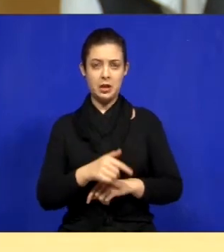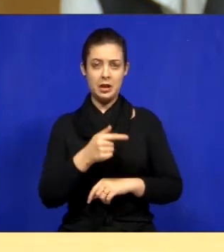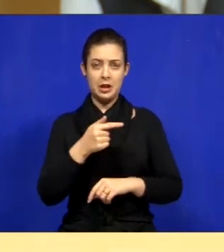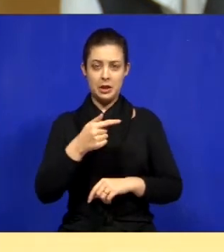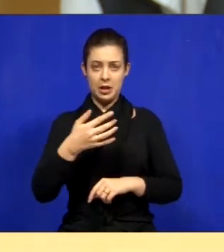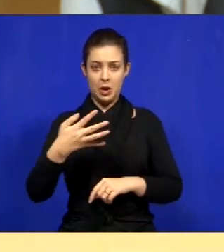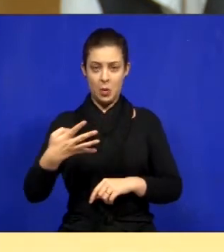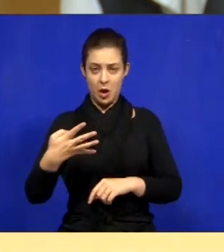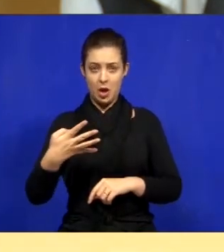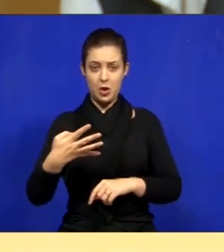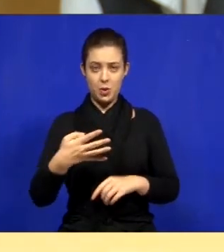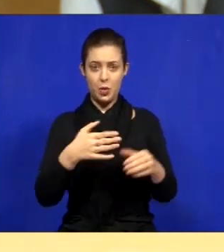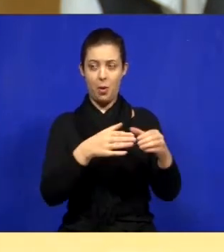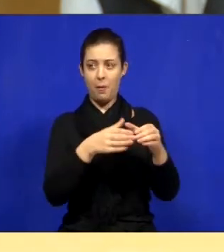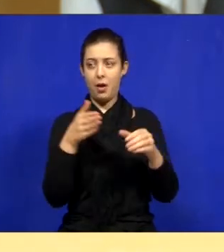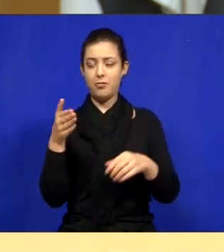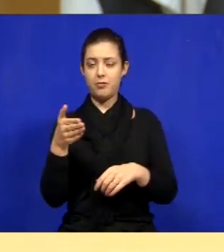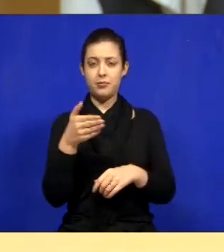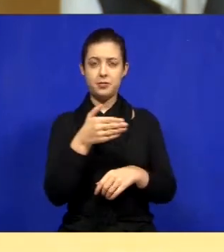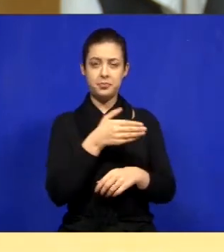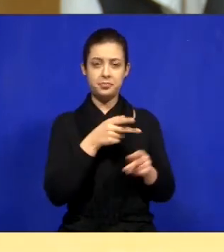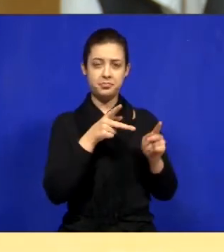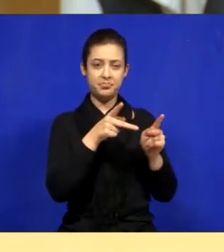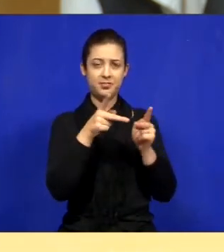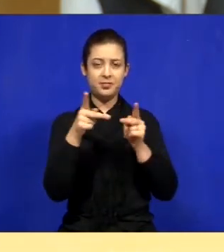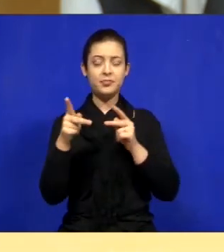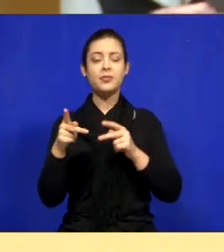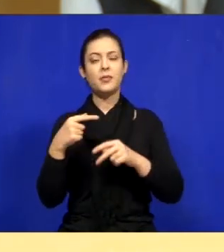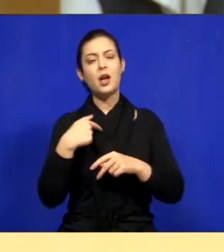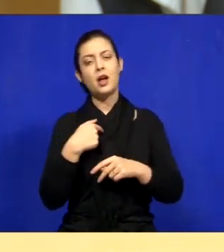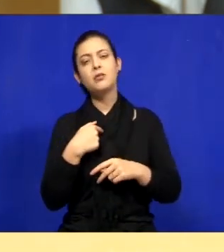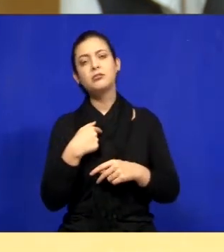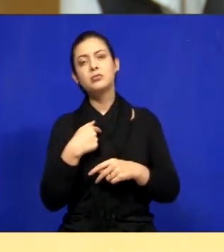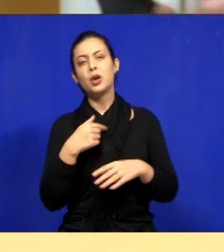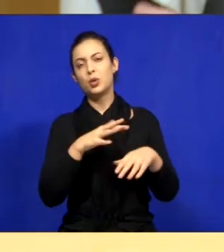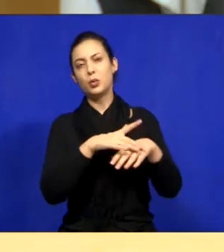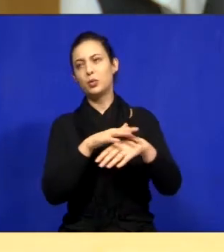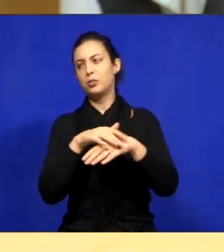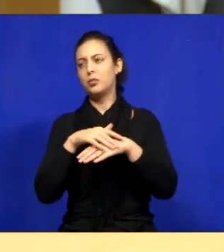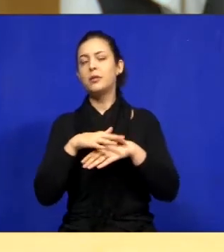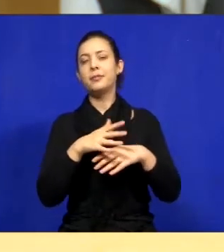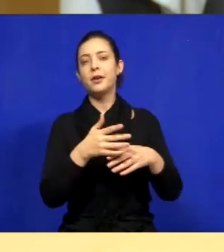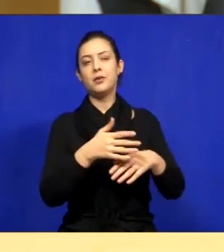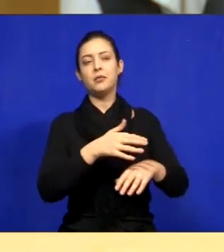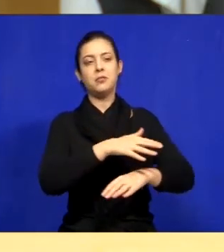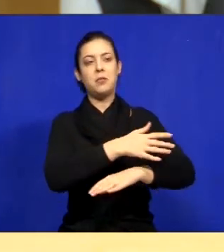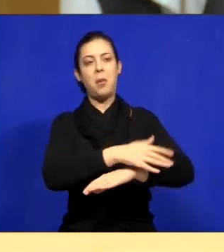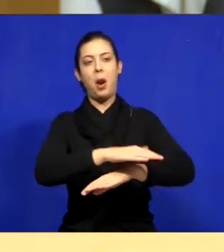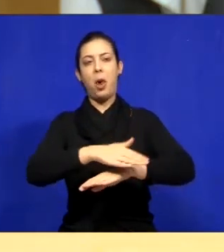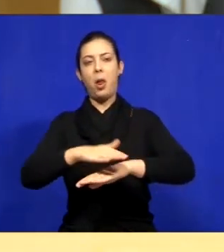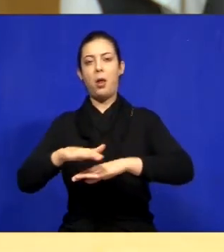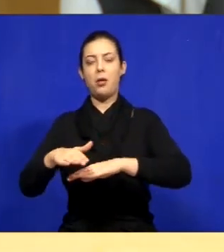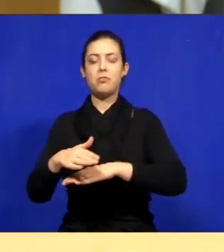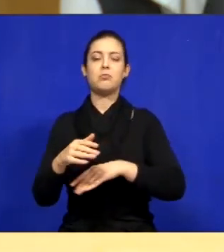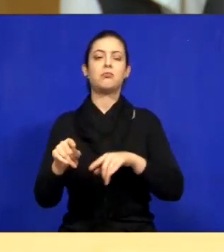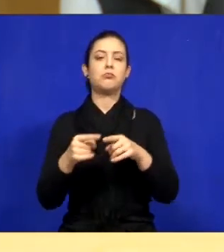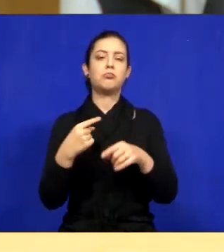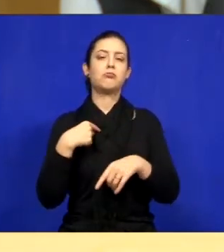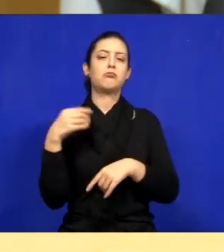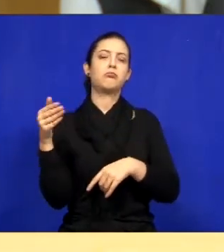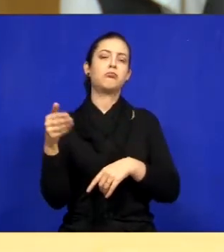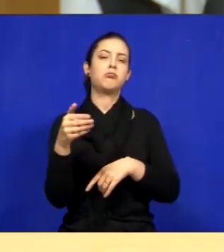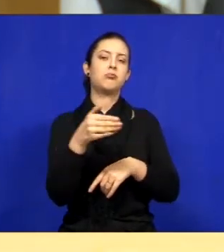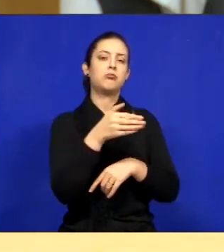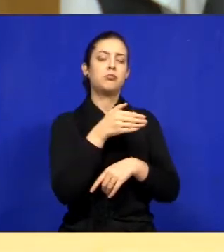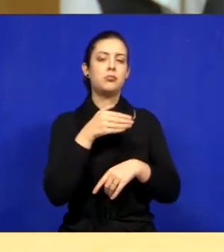74 bairros eu visitei nesse, visitei não, o bairro não está doente, cheio de buraco, mas eu fui nesses bairros